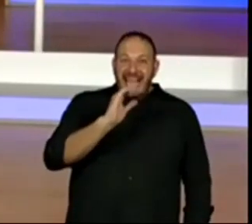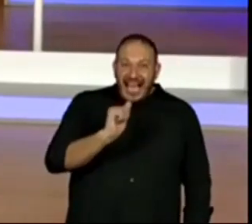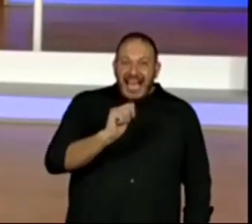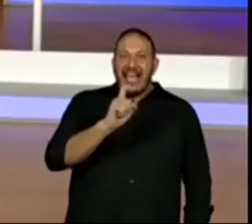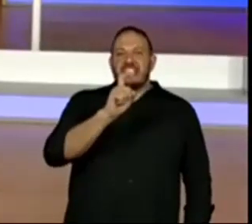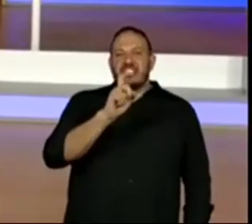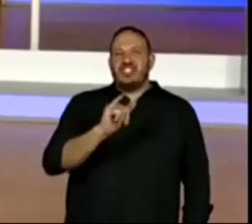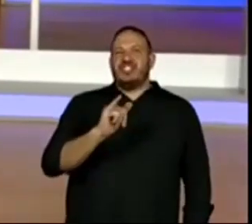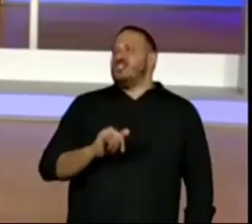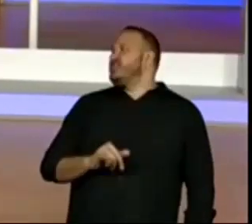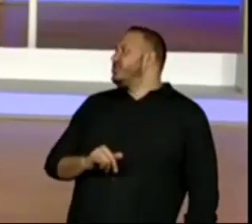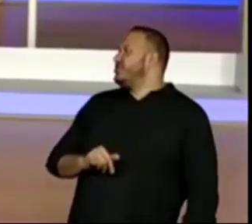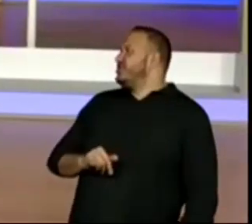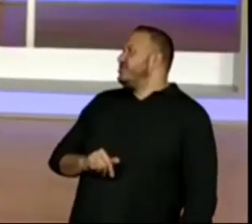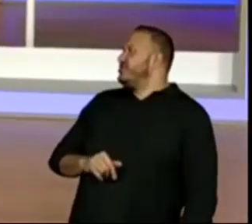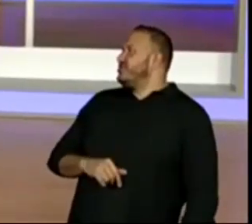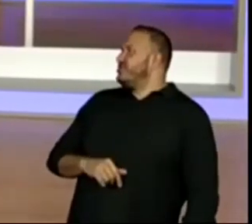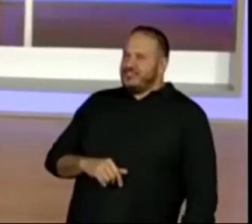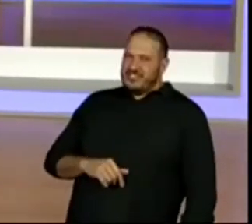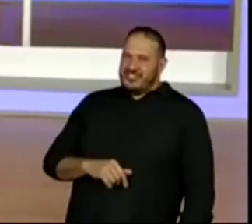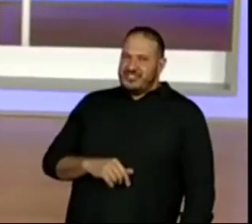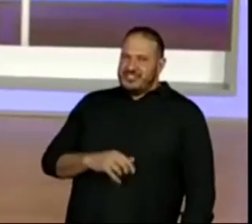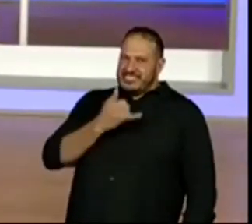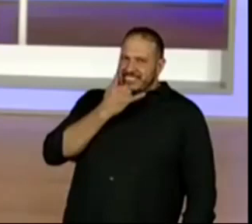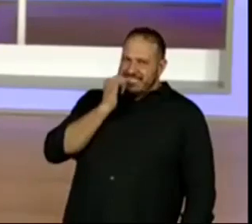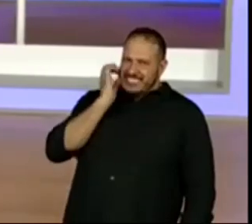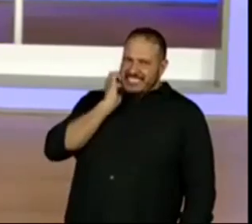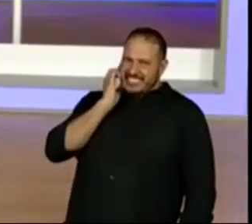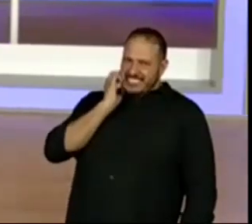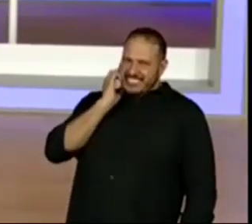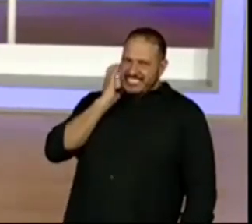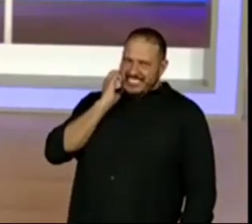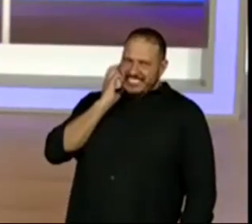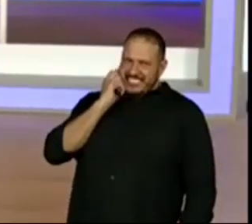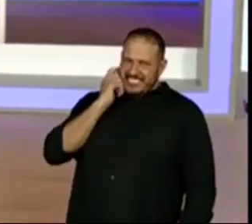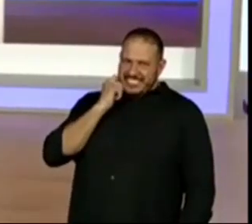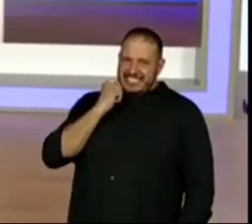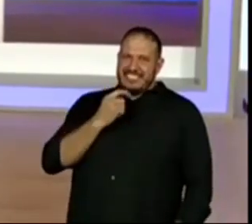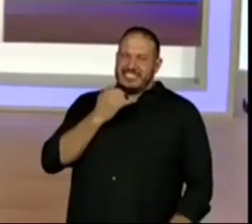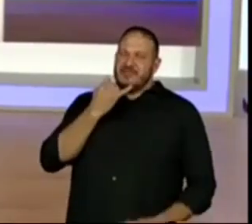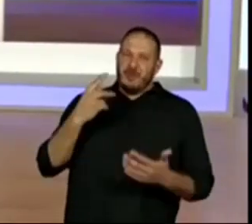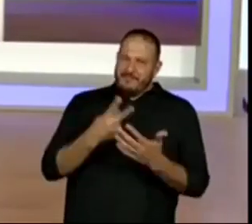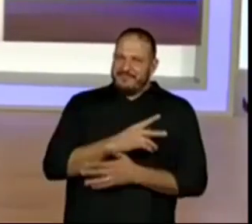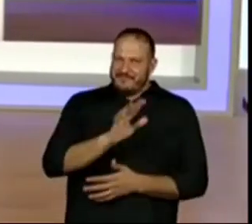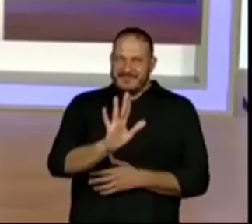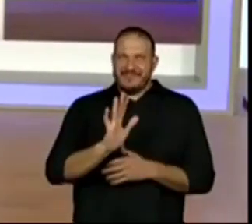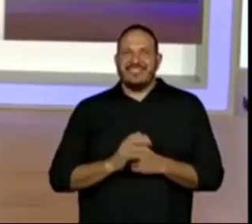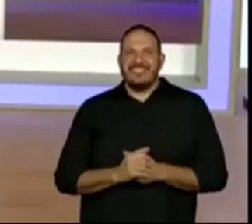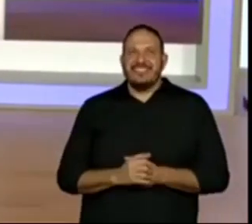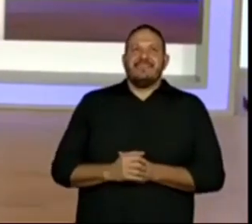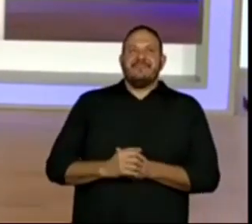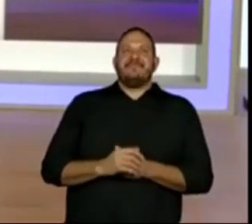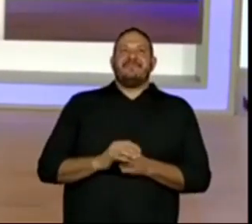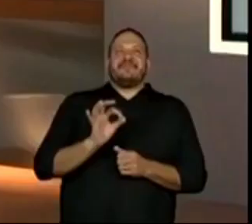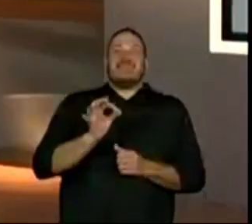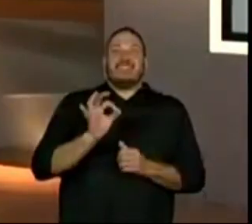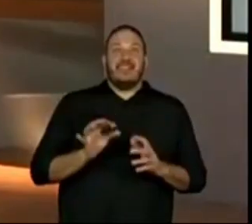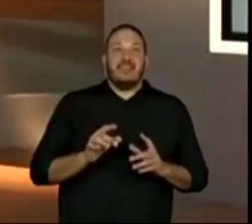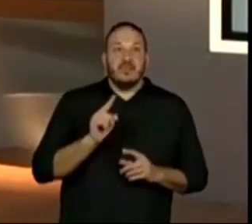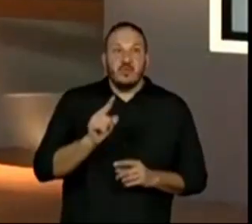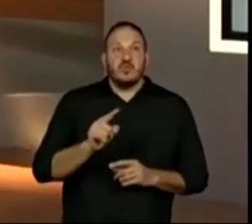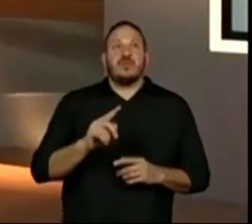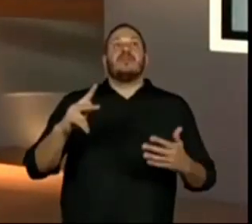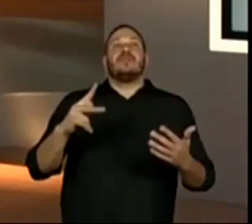Abacaxi. Esse abacaxi deu vários abacaxis. Então, o que acontece? Ó. Vou aqui num detalhe para vocês. O que